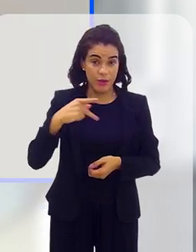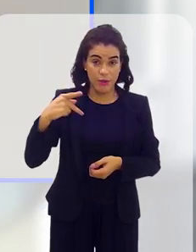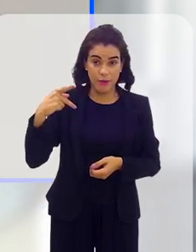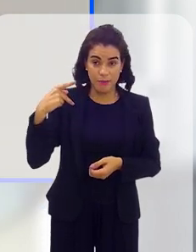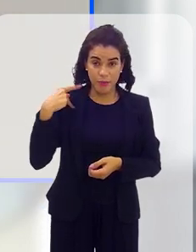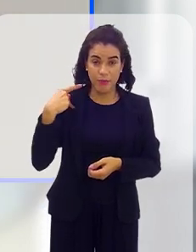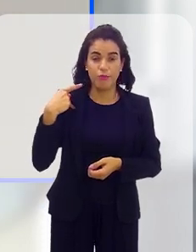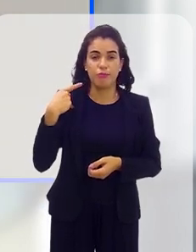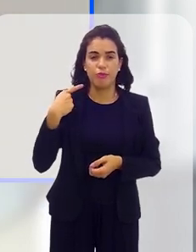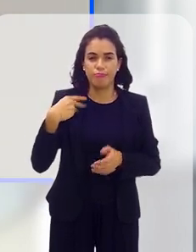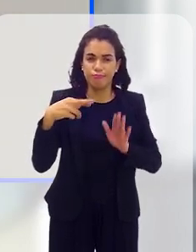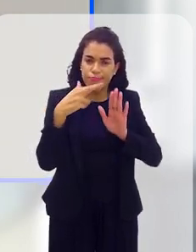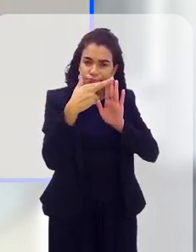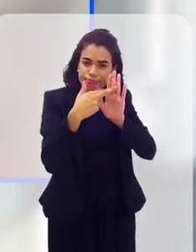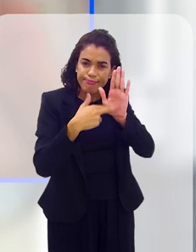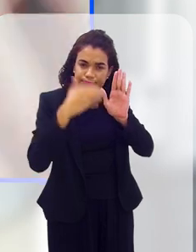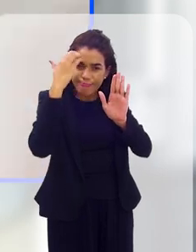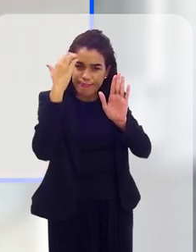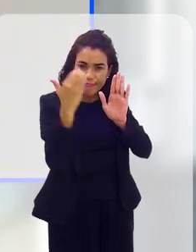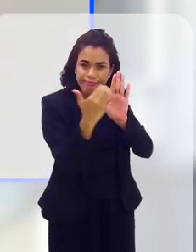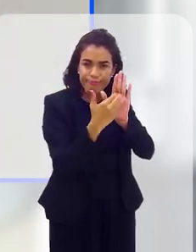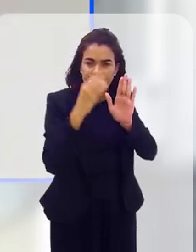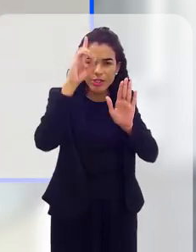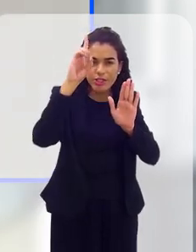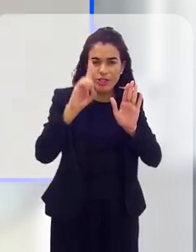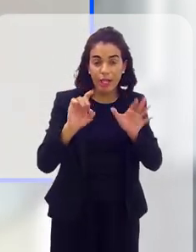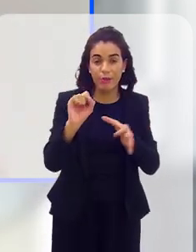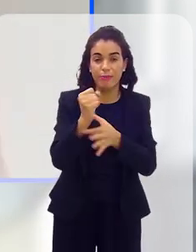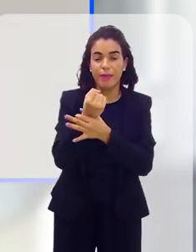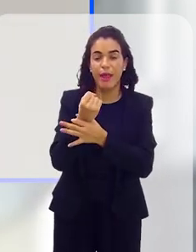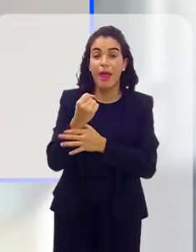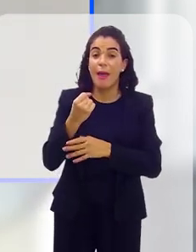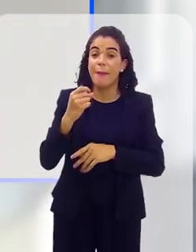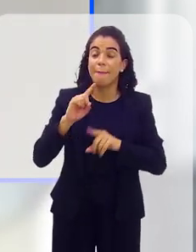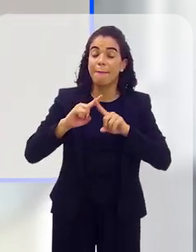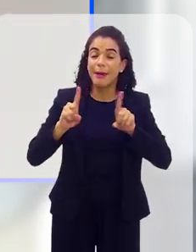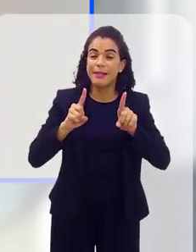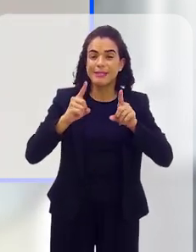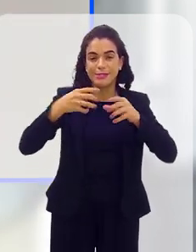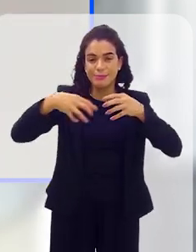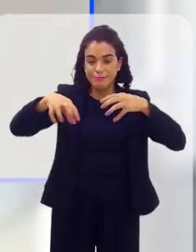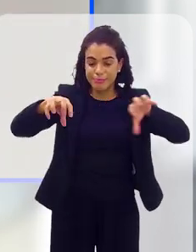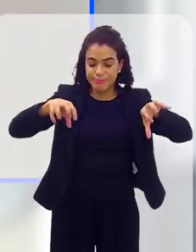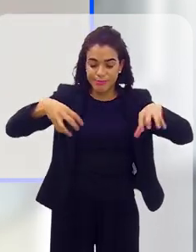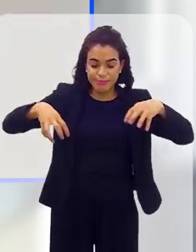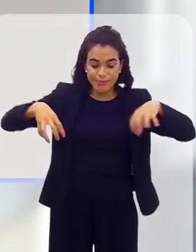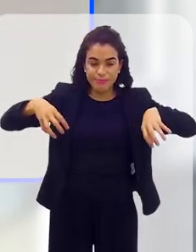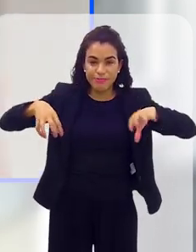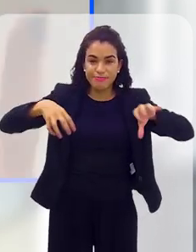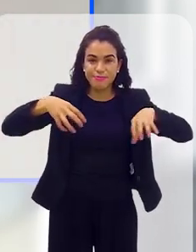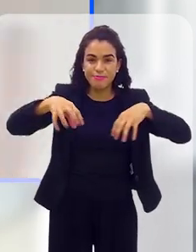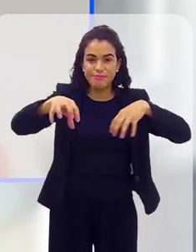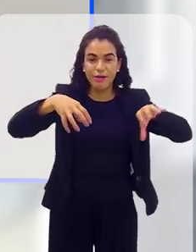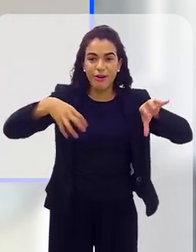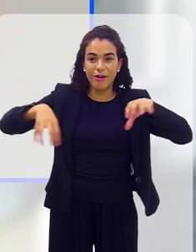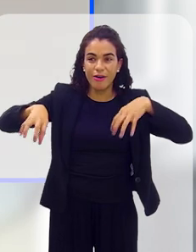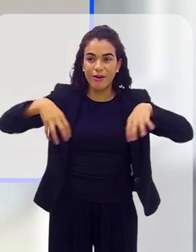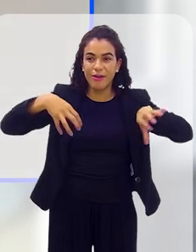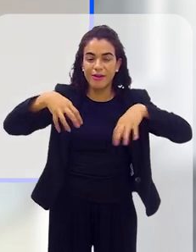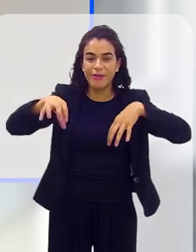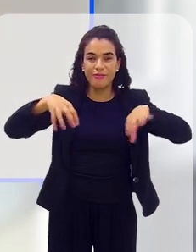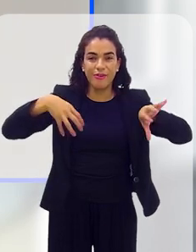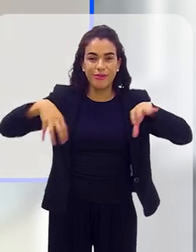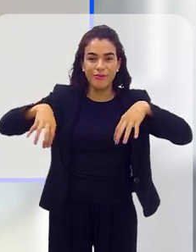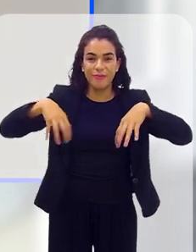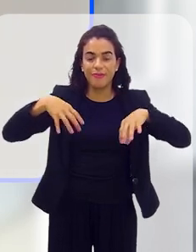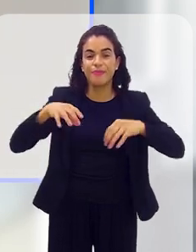Ministério Público na doutrina do direito, ele é uno, as divisões são só para que didaticamente